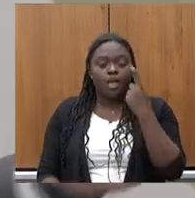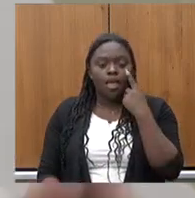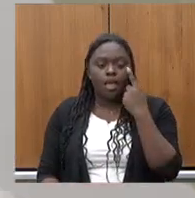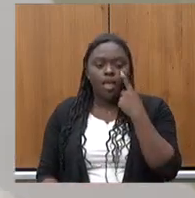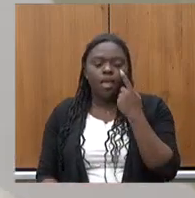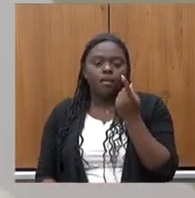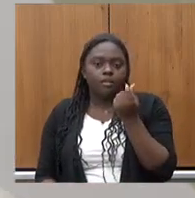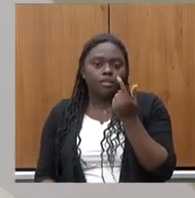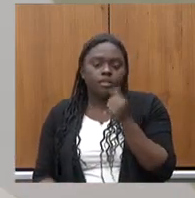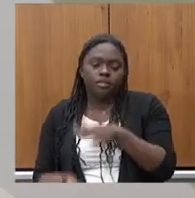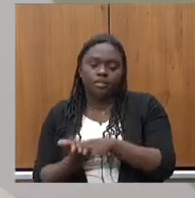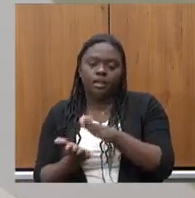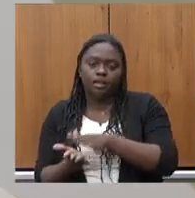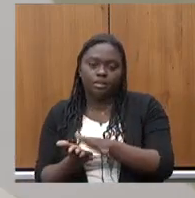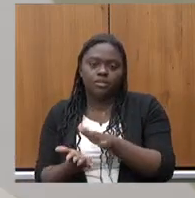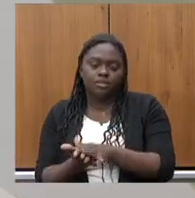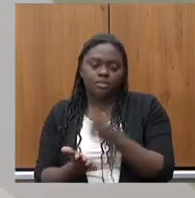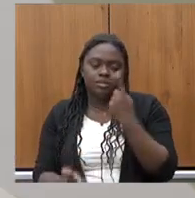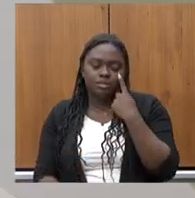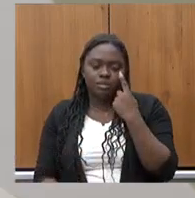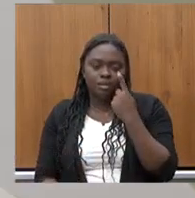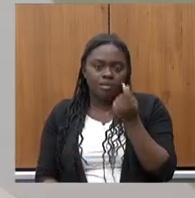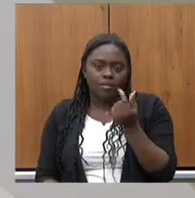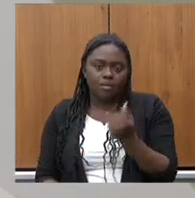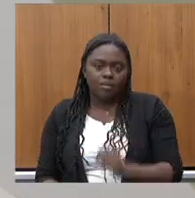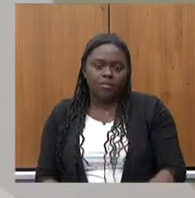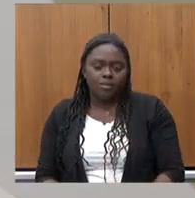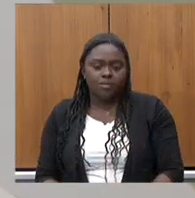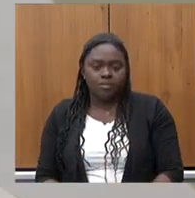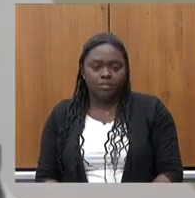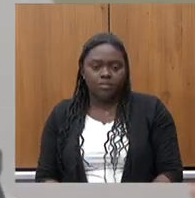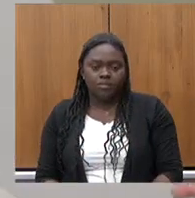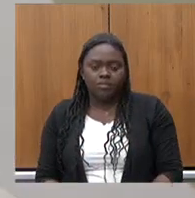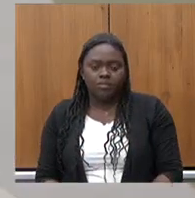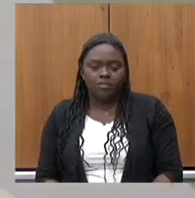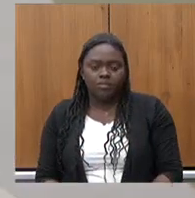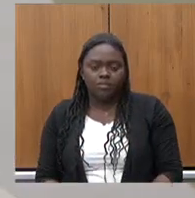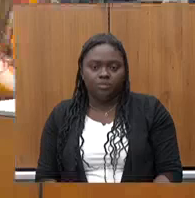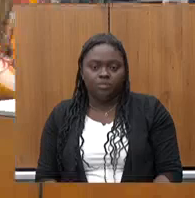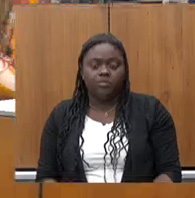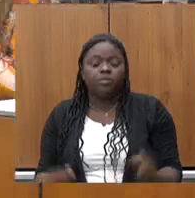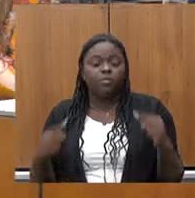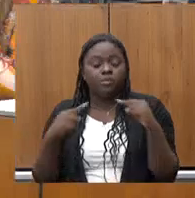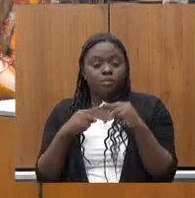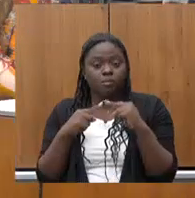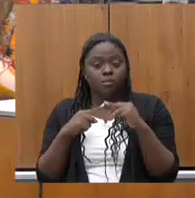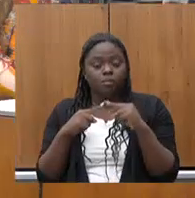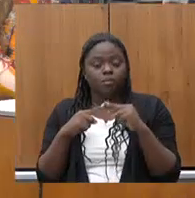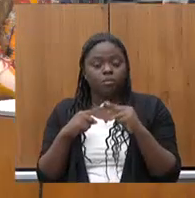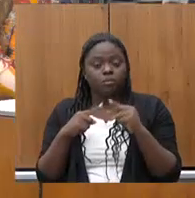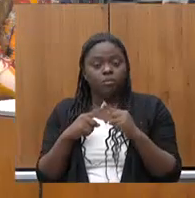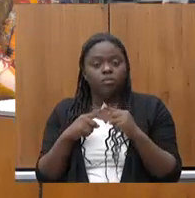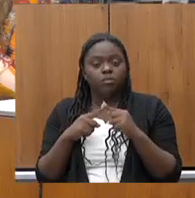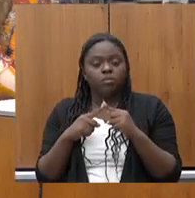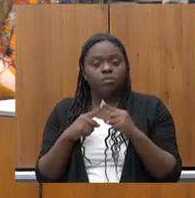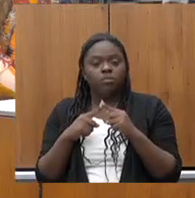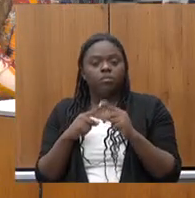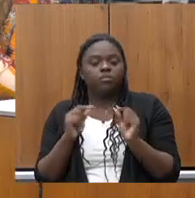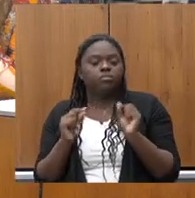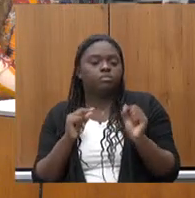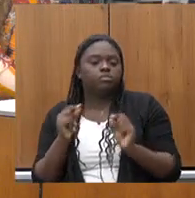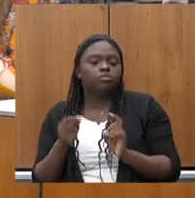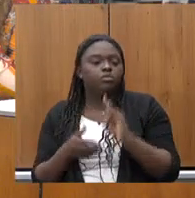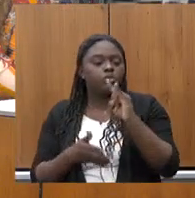nesse dinheiro gasto vamos ver valor nesse dinheiro gasto perfeito tipo essa startup que